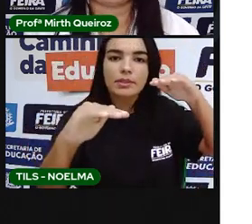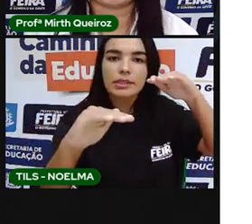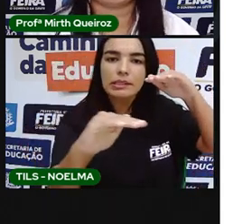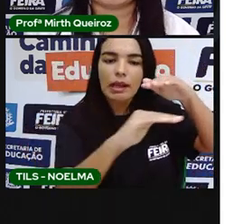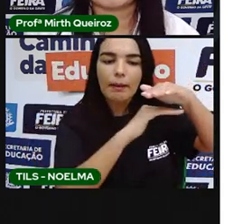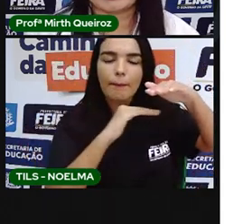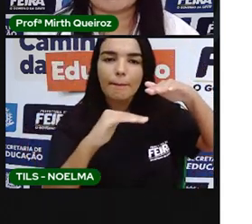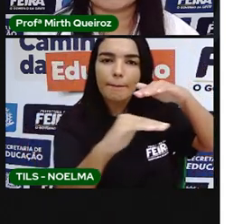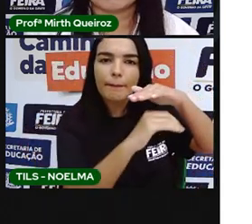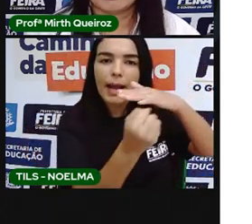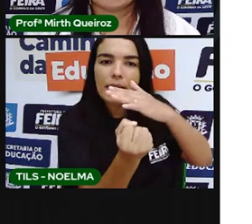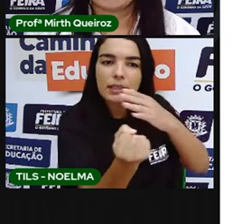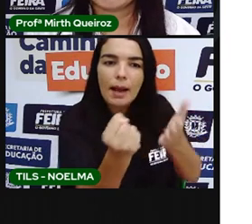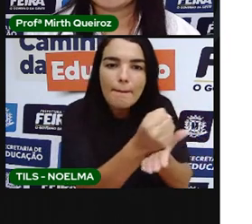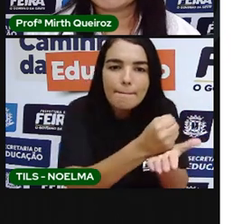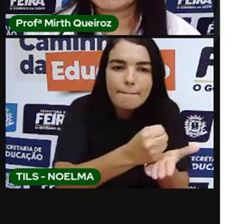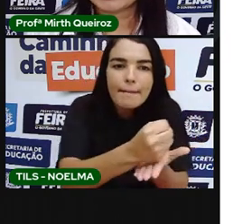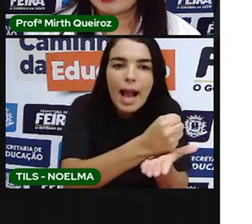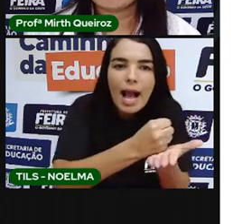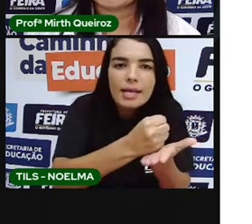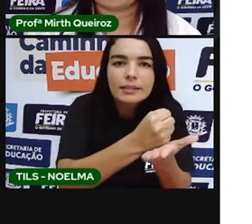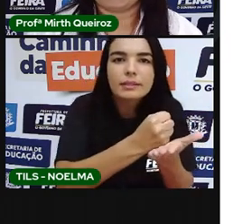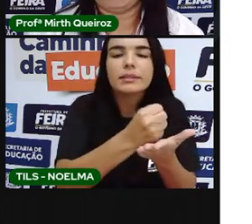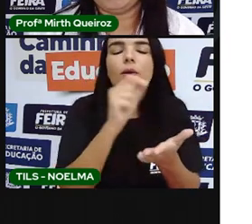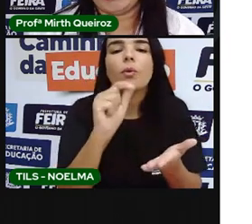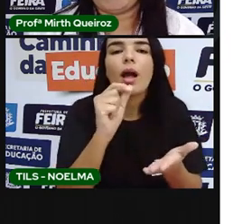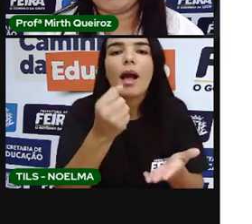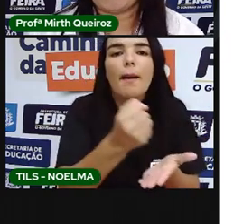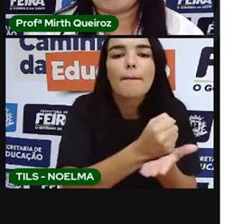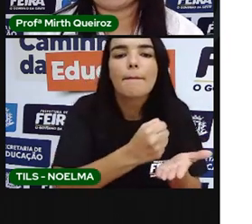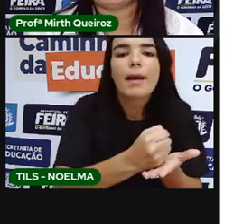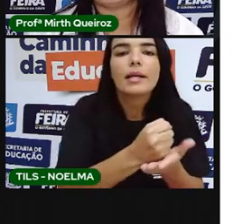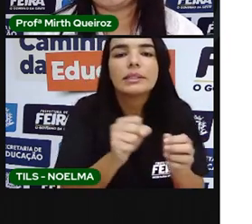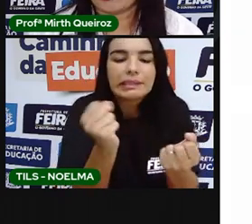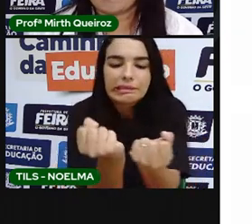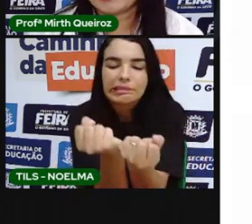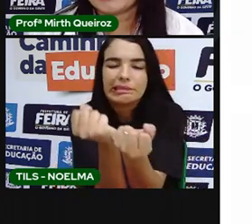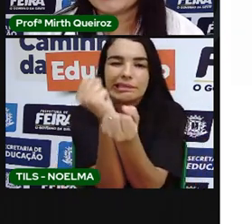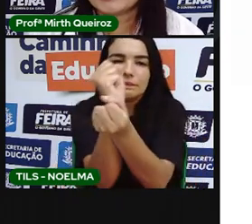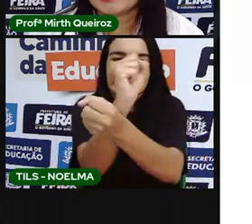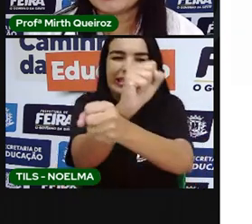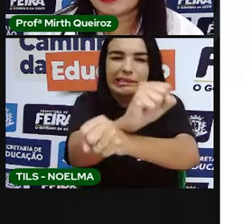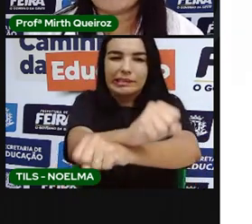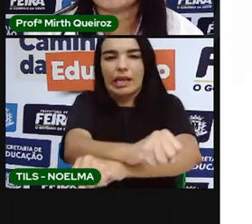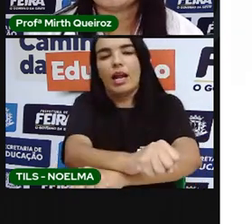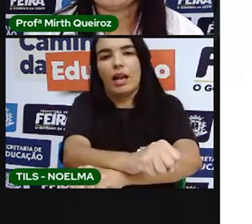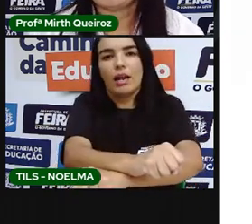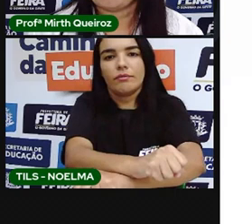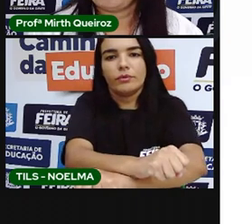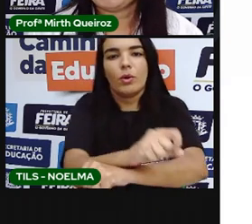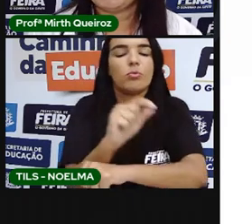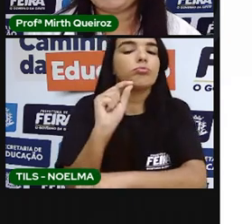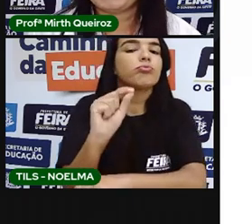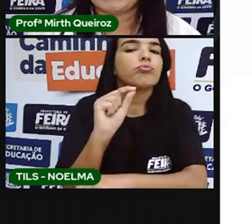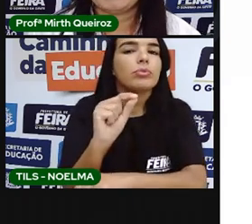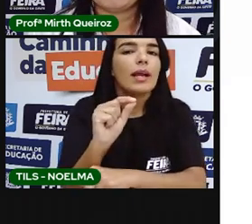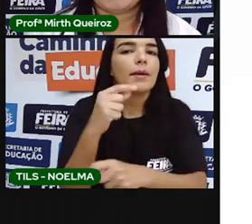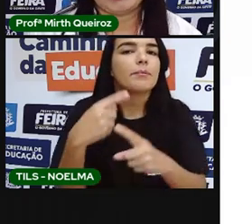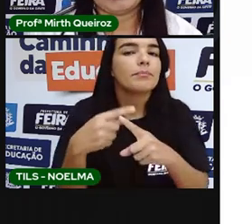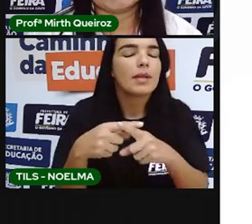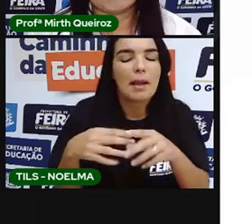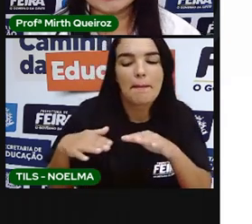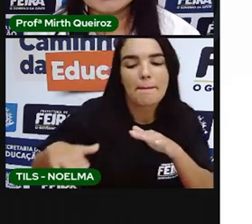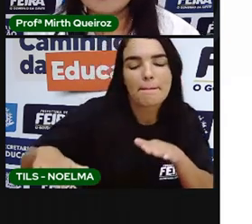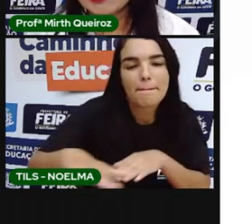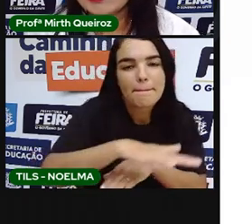Por que os escravos? Porque os escravos, devido à mão de obra que sustentava a pirâmide, né?